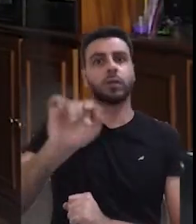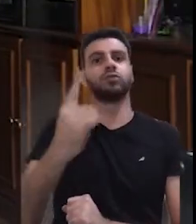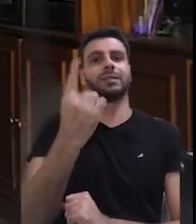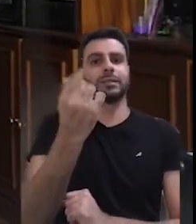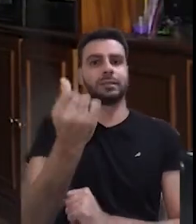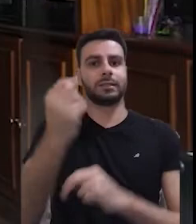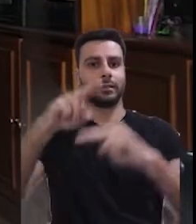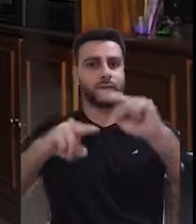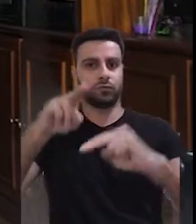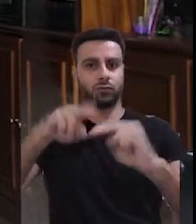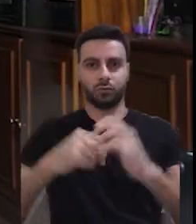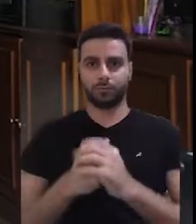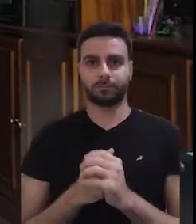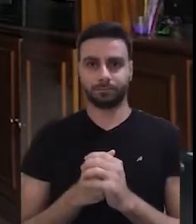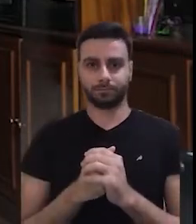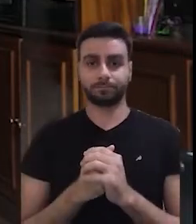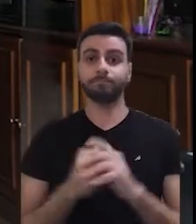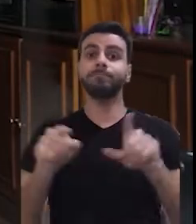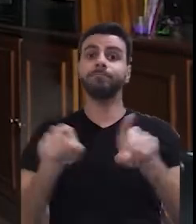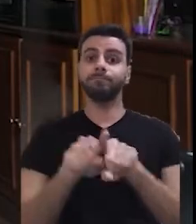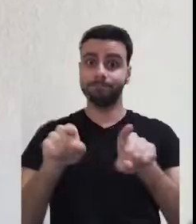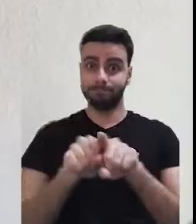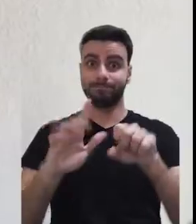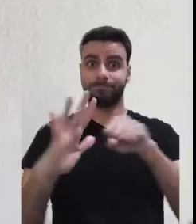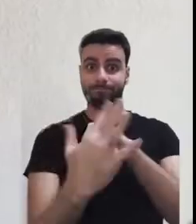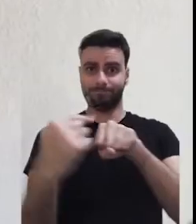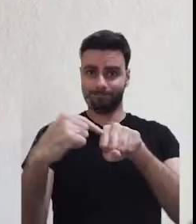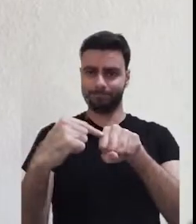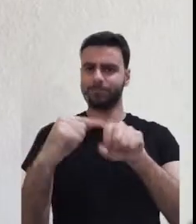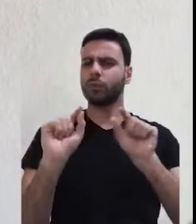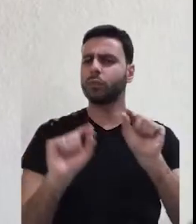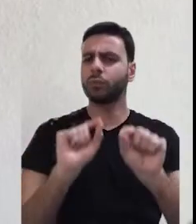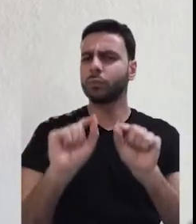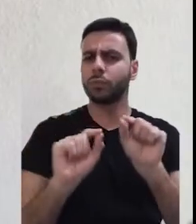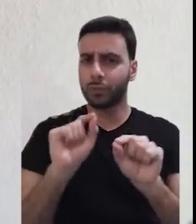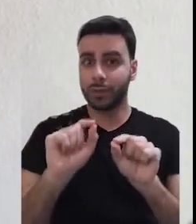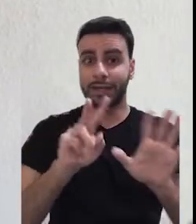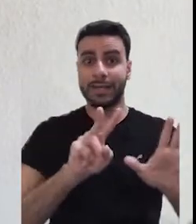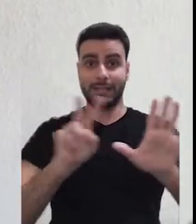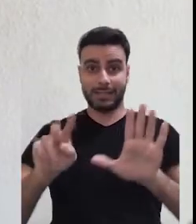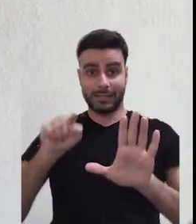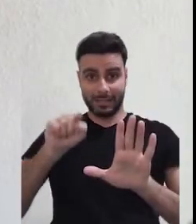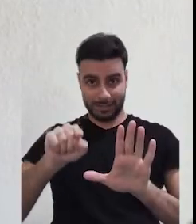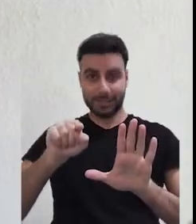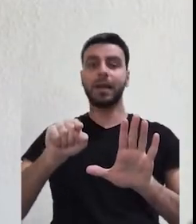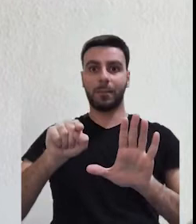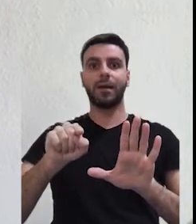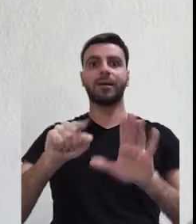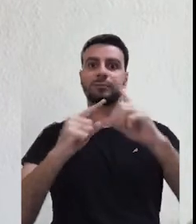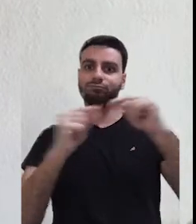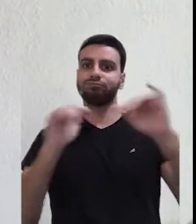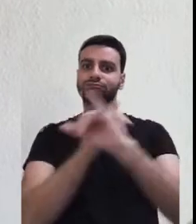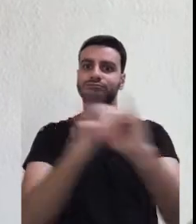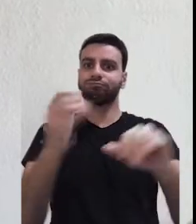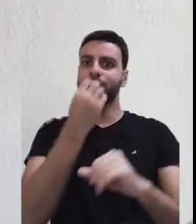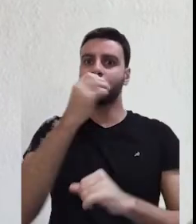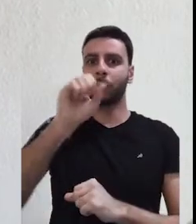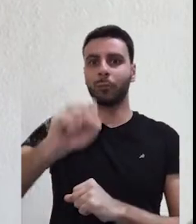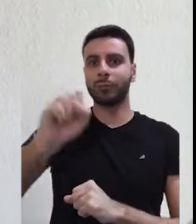a 874 casos no dia 16 de junho. E ainda falando sobre o combate ao coronavírus, Letícia, a